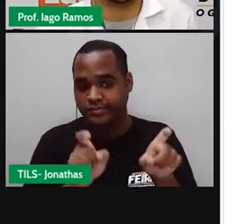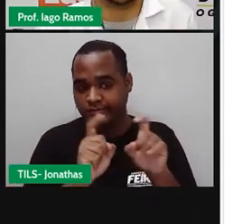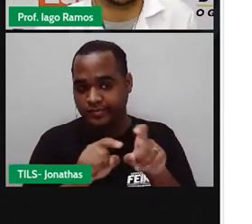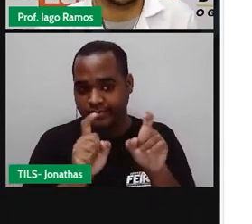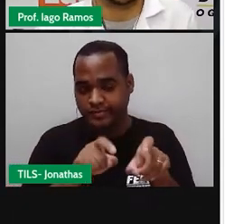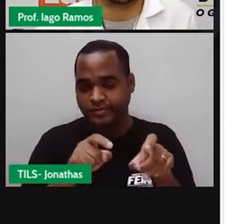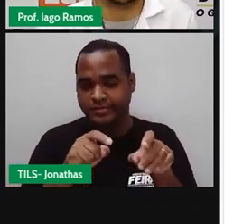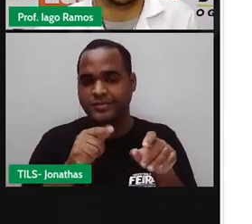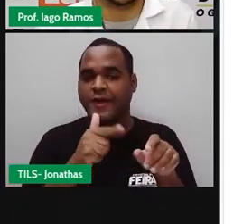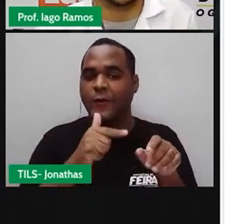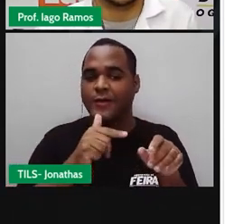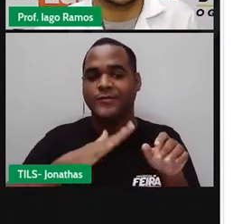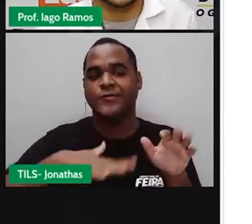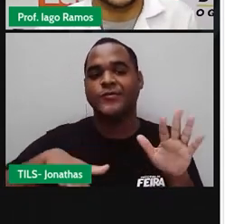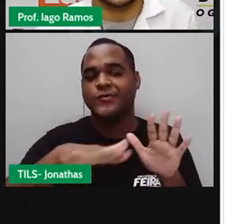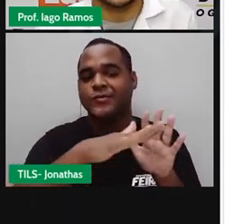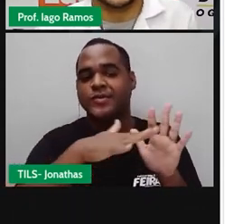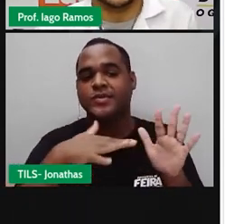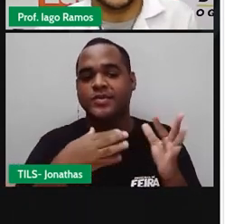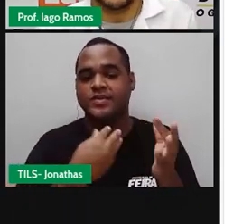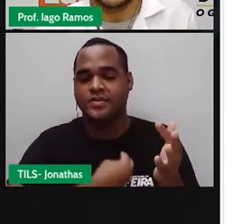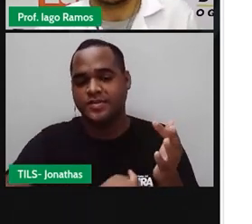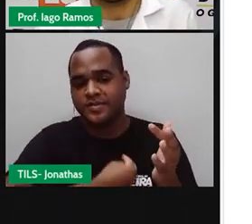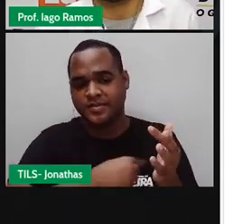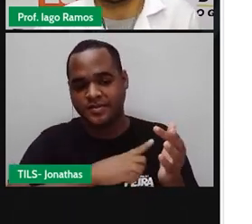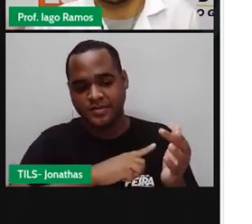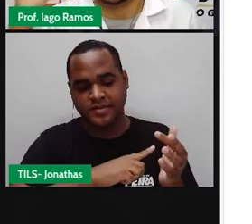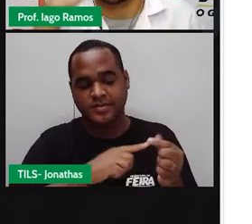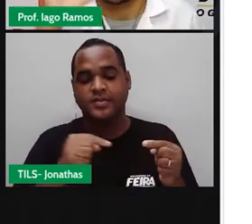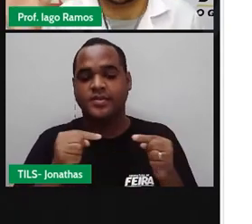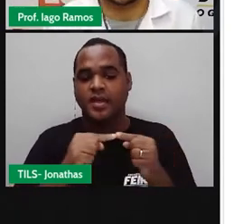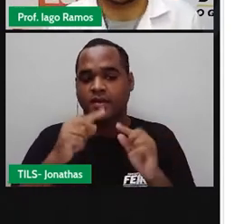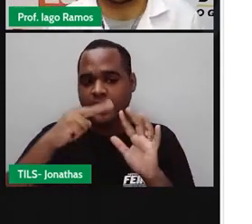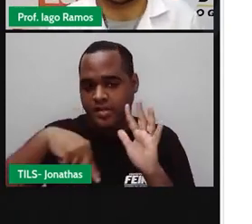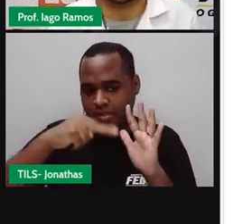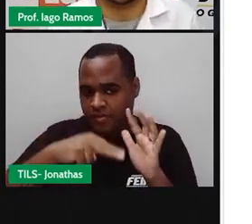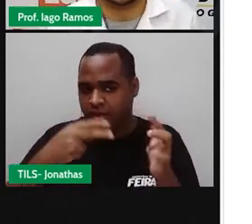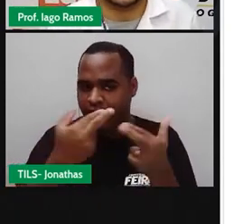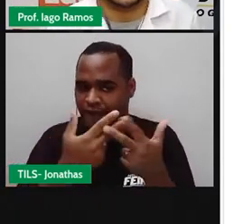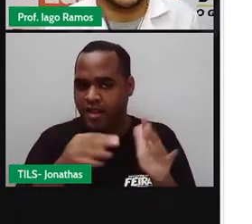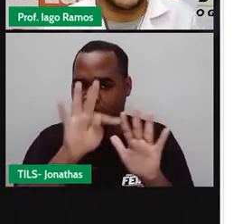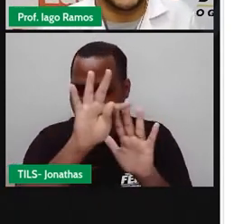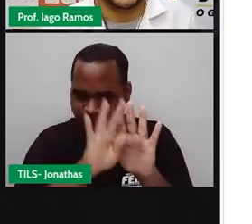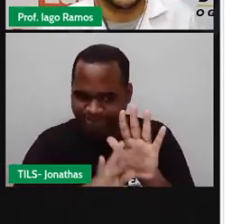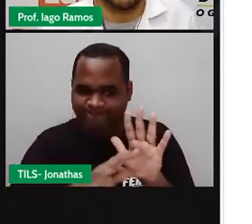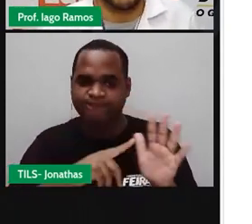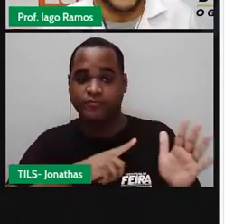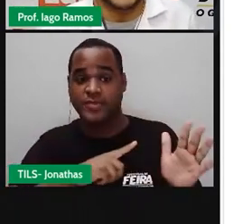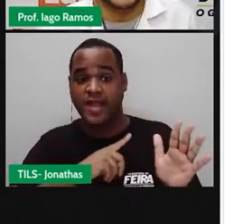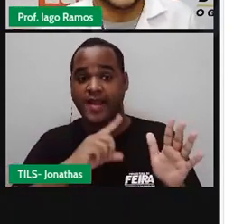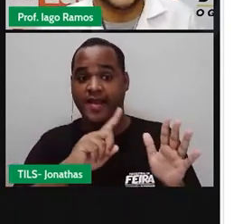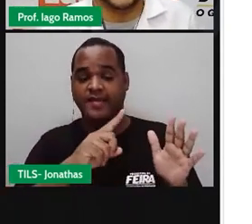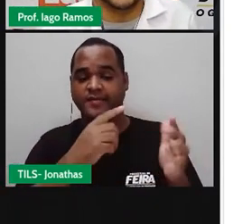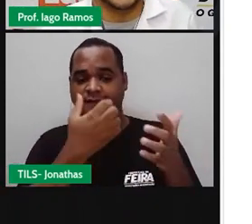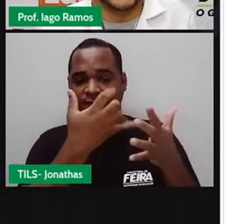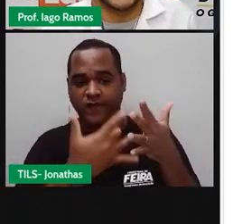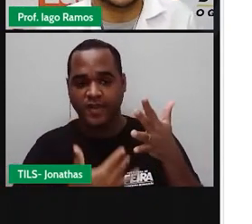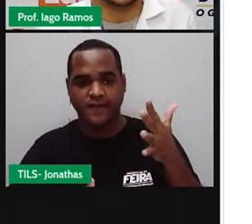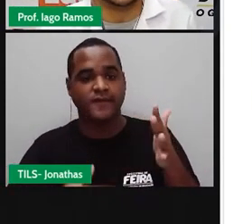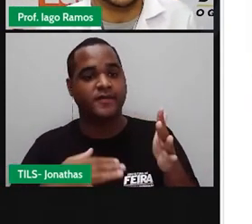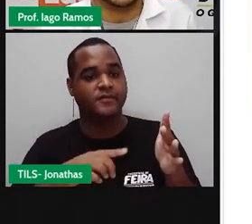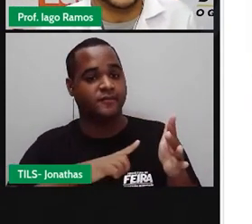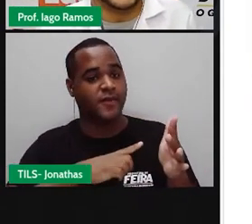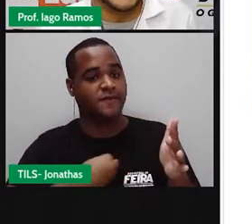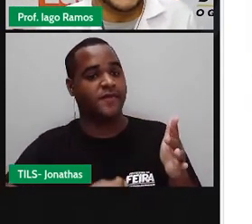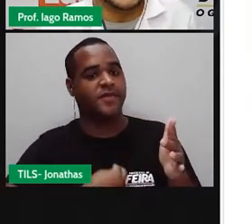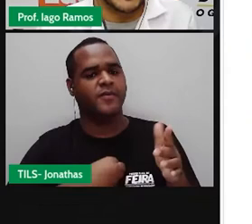Acessando esse link que está aqui em cima, fazendo a leitura de todo o texto que está nessa página, a gente encontra lá